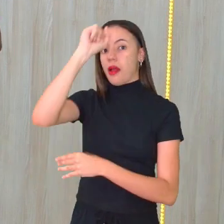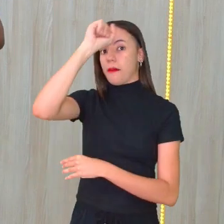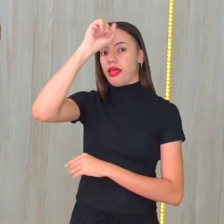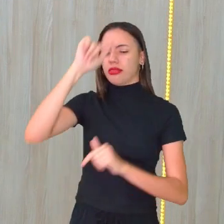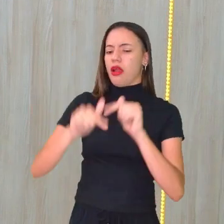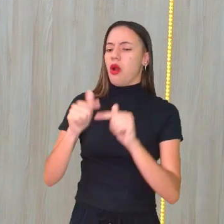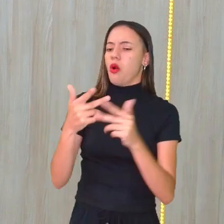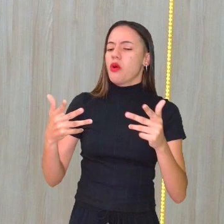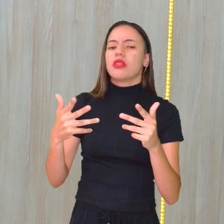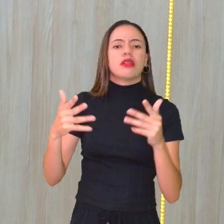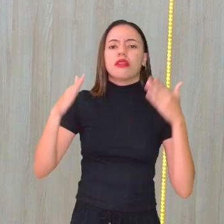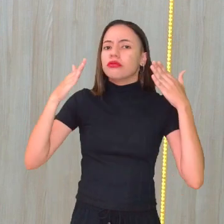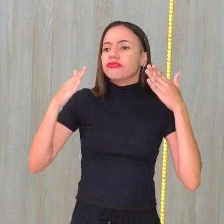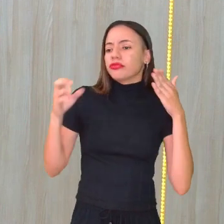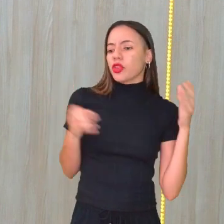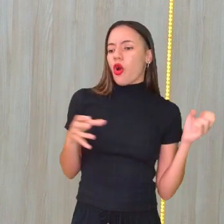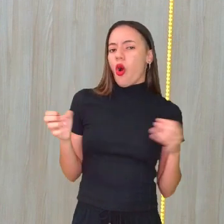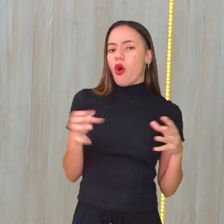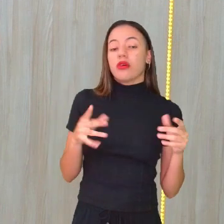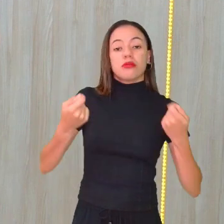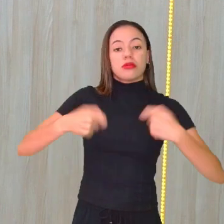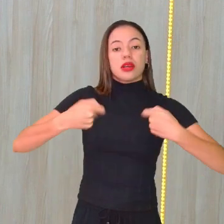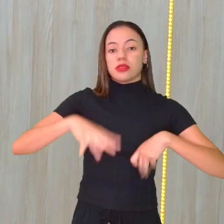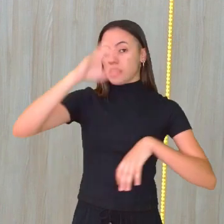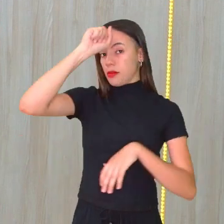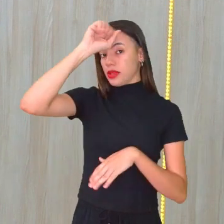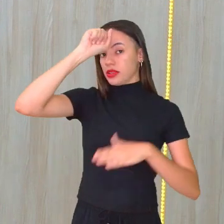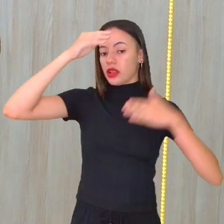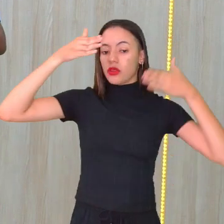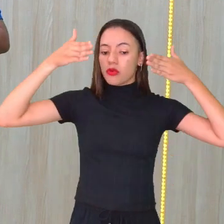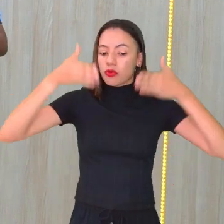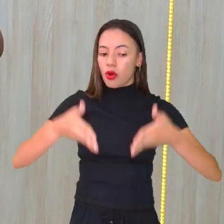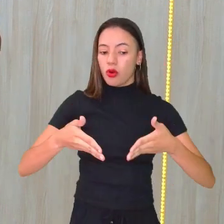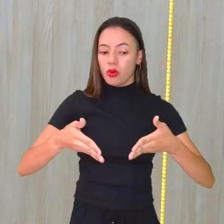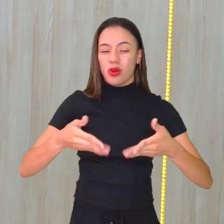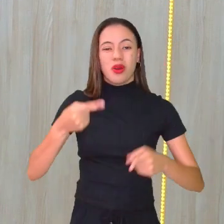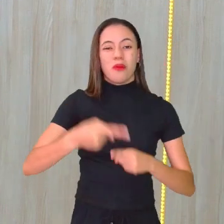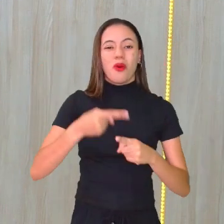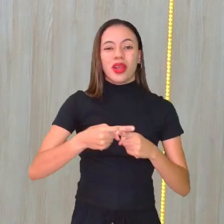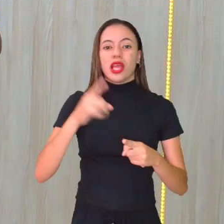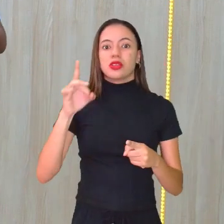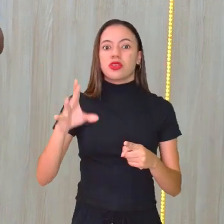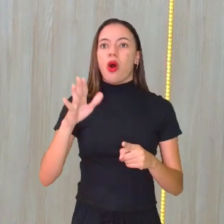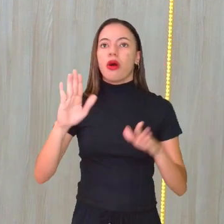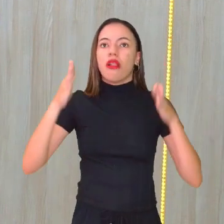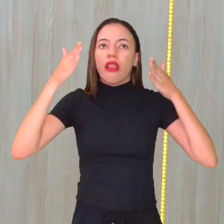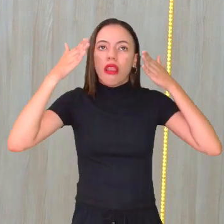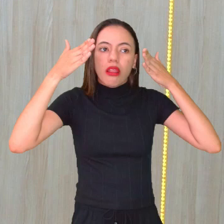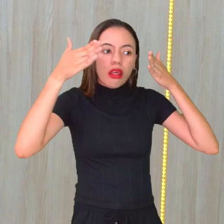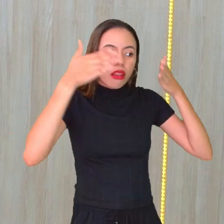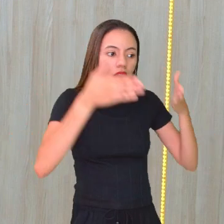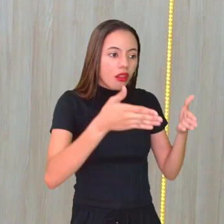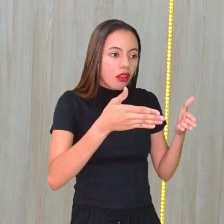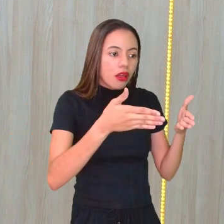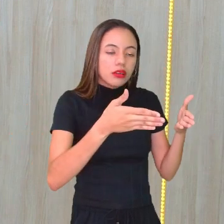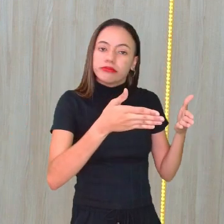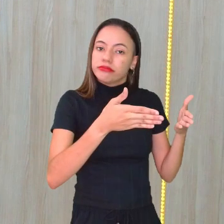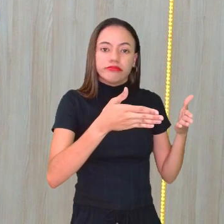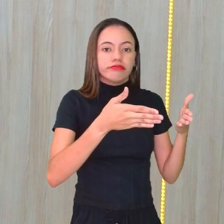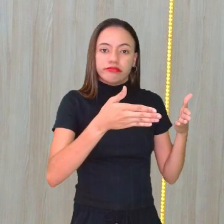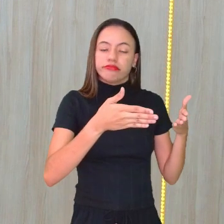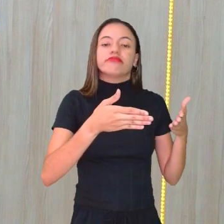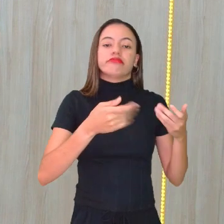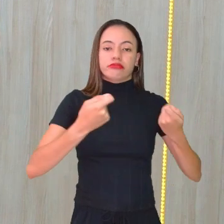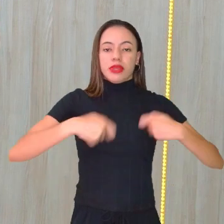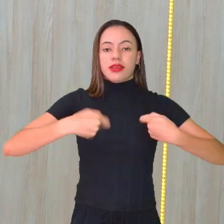realmente colocar o foco nesse aprendizado, porque senão vai ser um desperdício de energia. E esse aprendizado